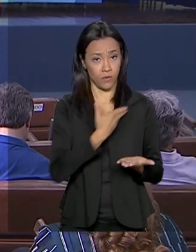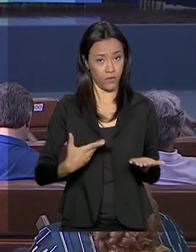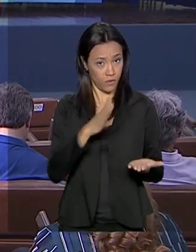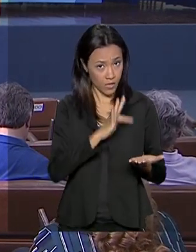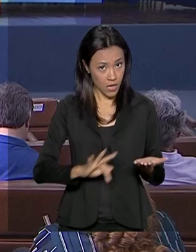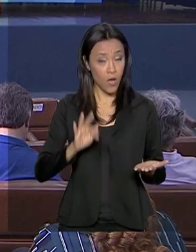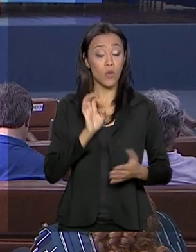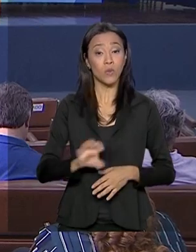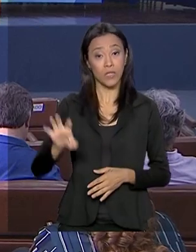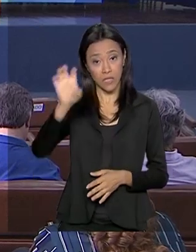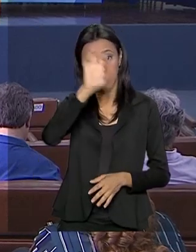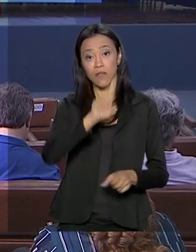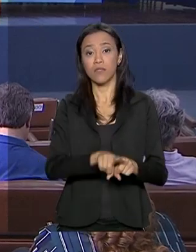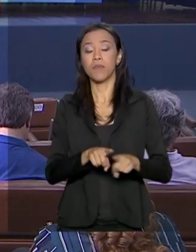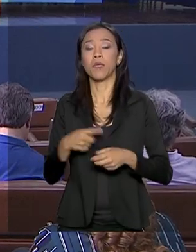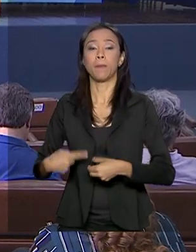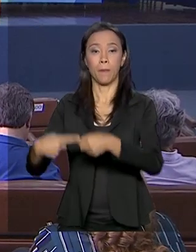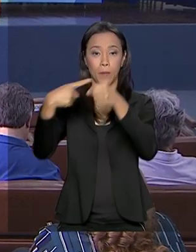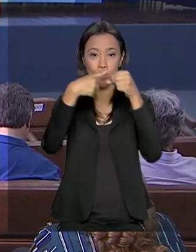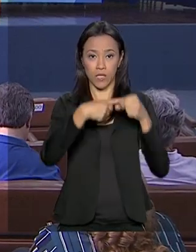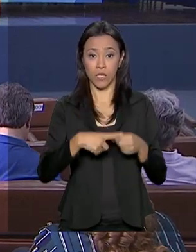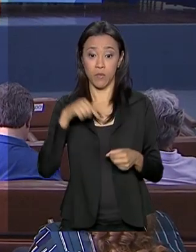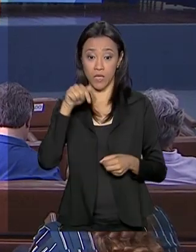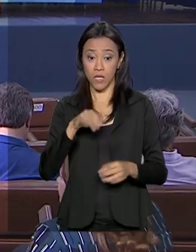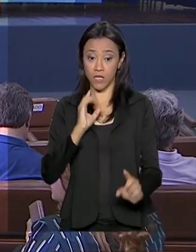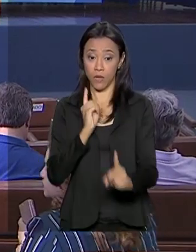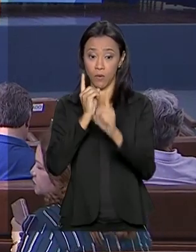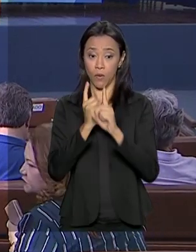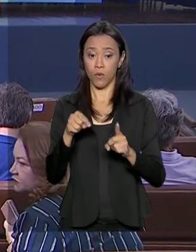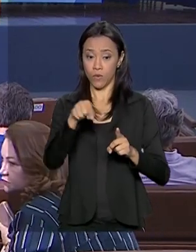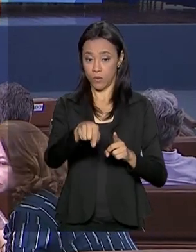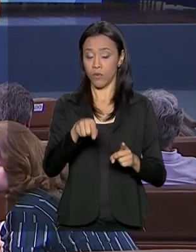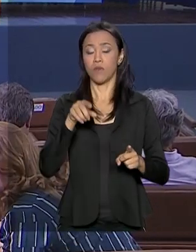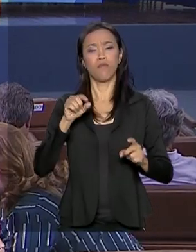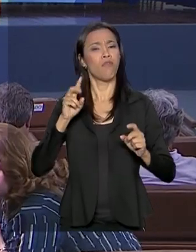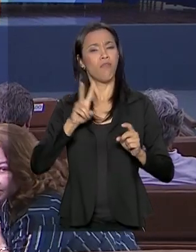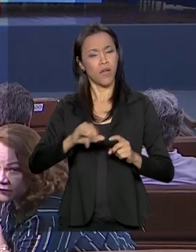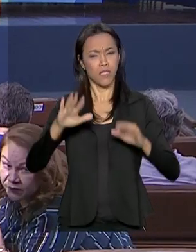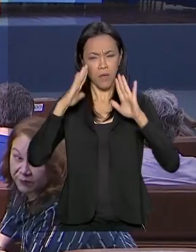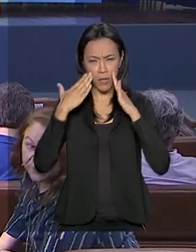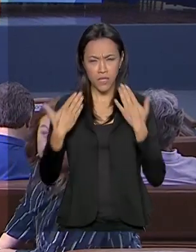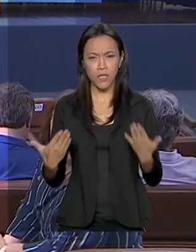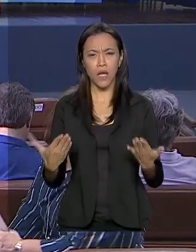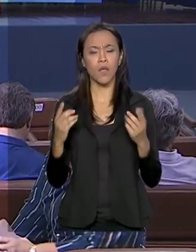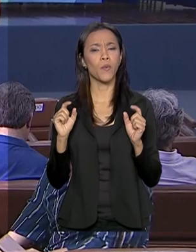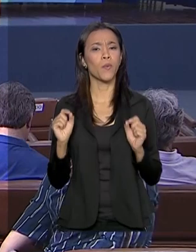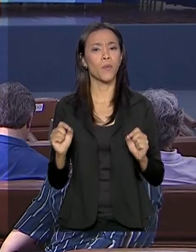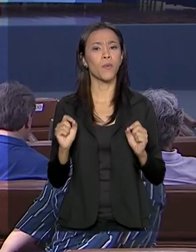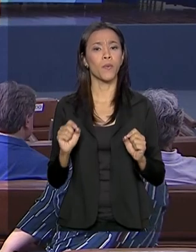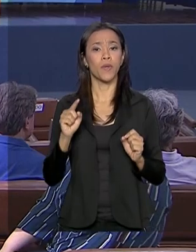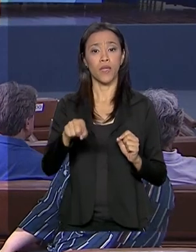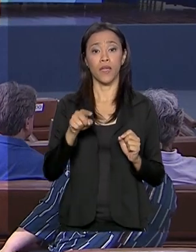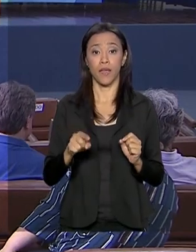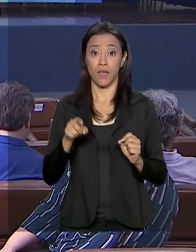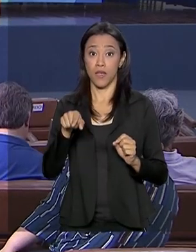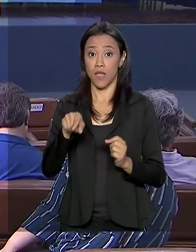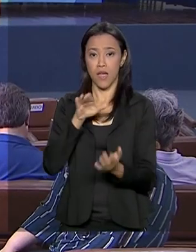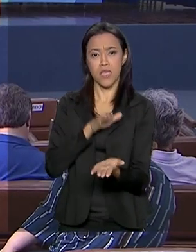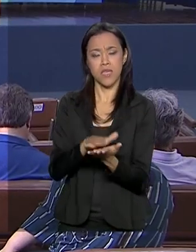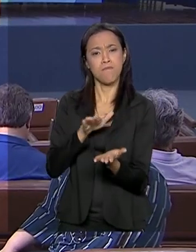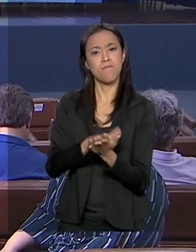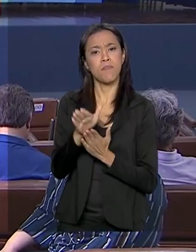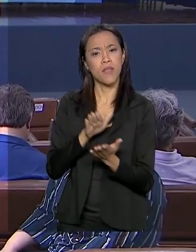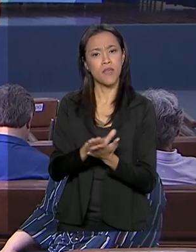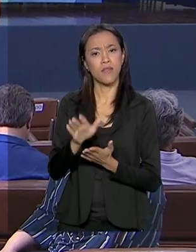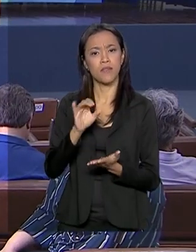estados e dos municípios. E durante o evento, aqui também vai ser apresentada a modernização da Imprensa Nacional. E além